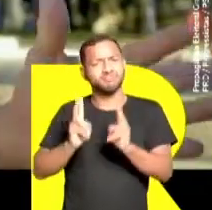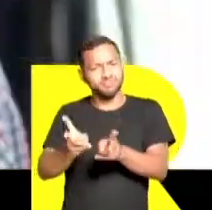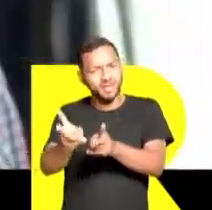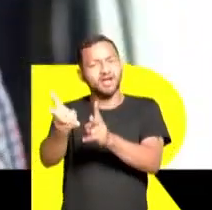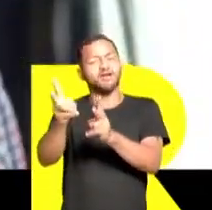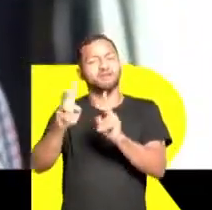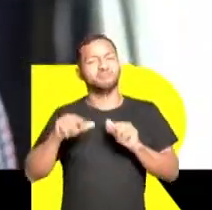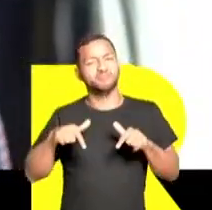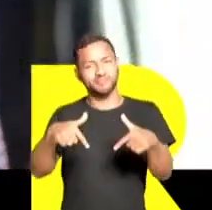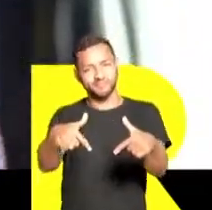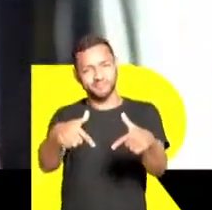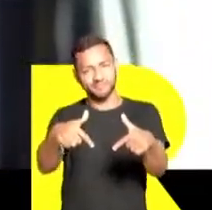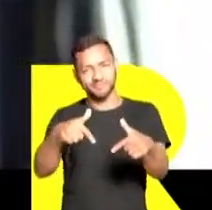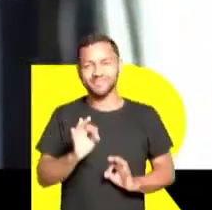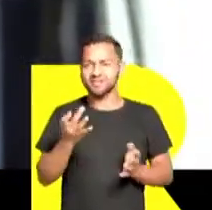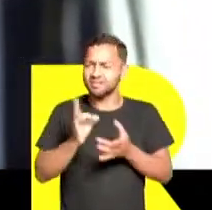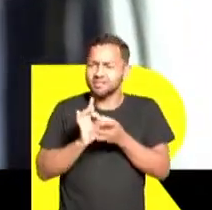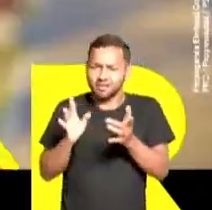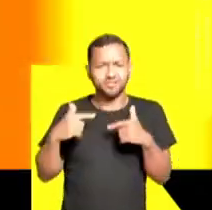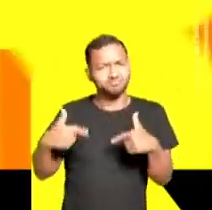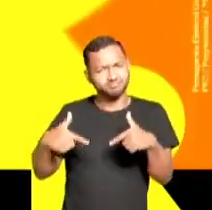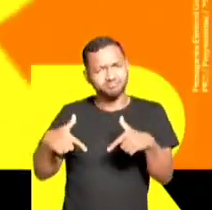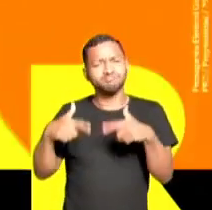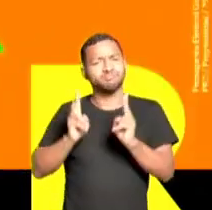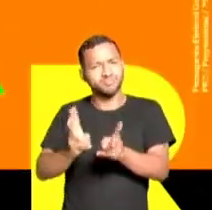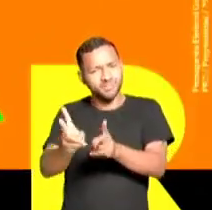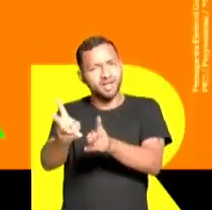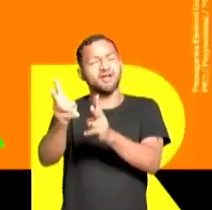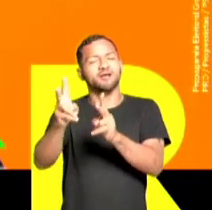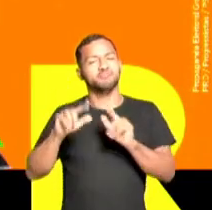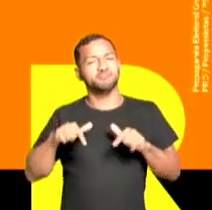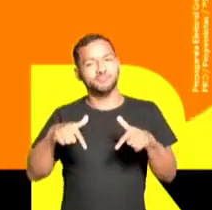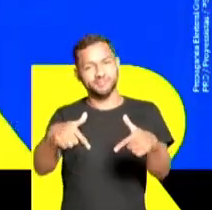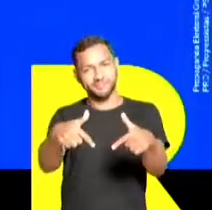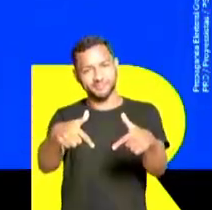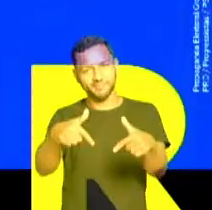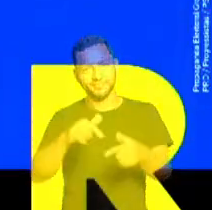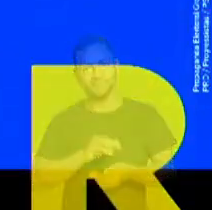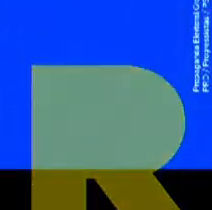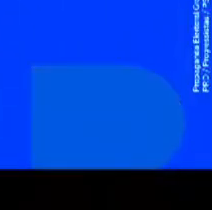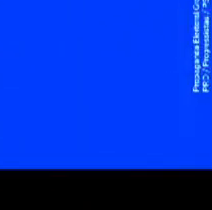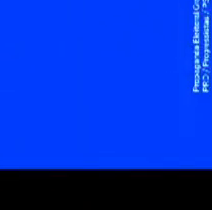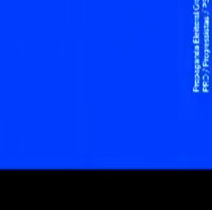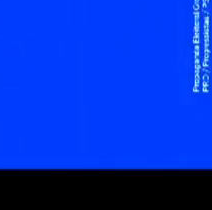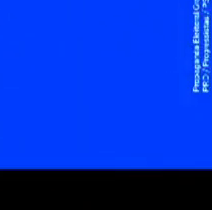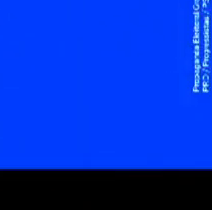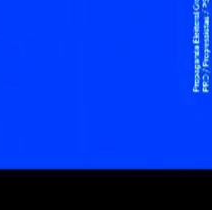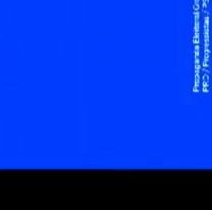trabalhar. Ele não pode parar, tem que continuar. Deixa ele trabalhar, né? Deixa ele seguir em frente.